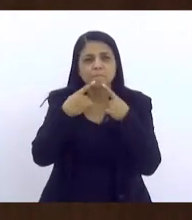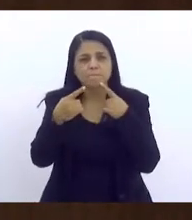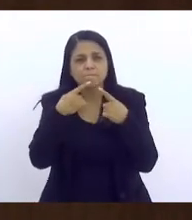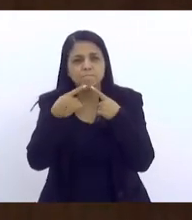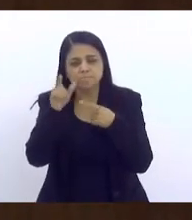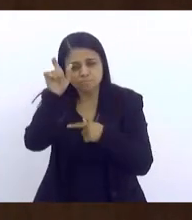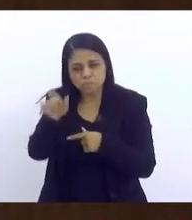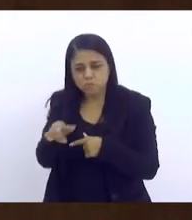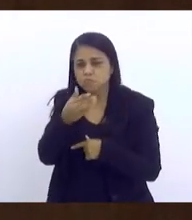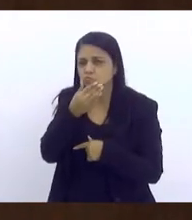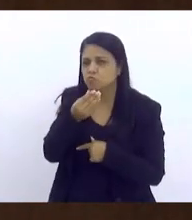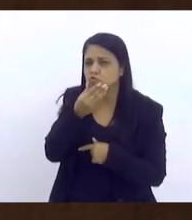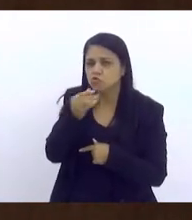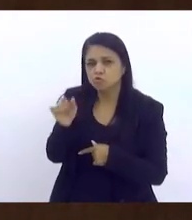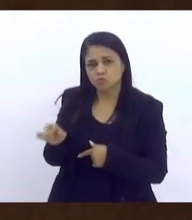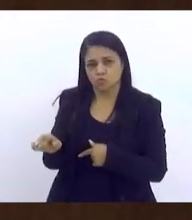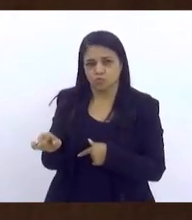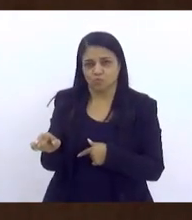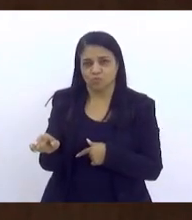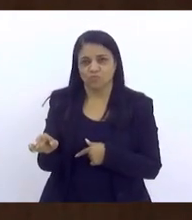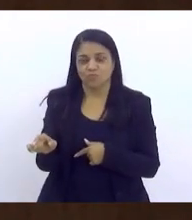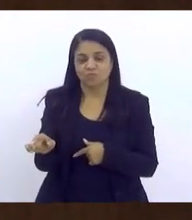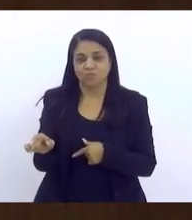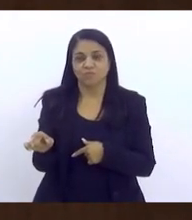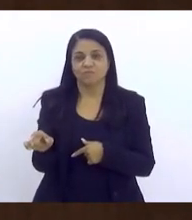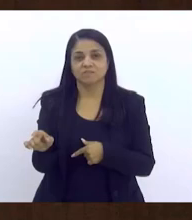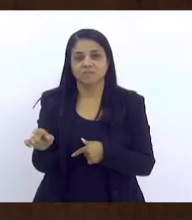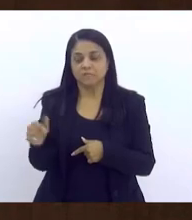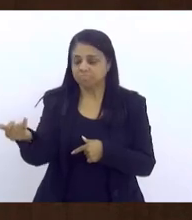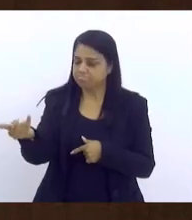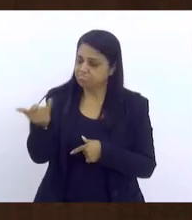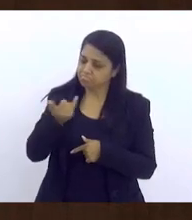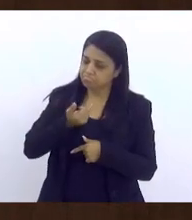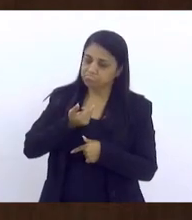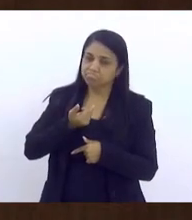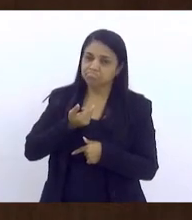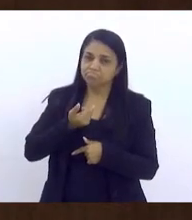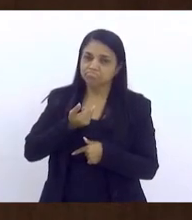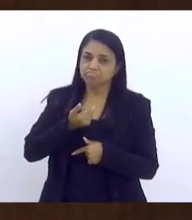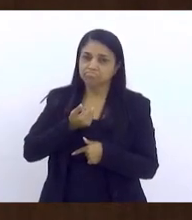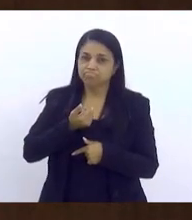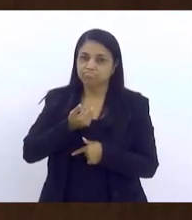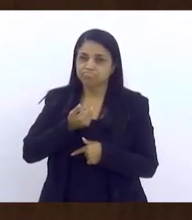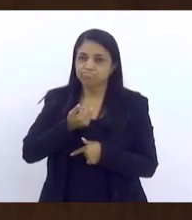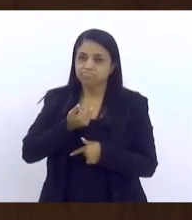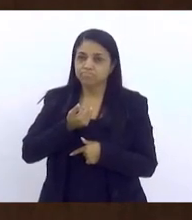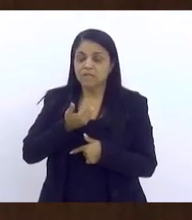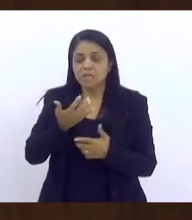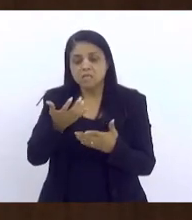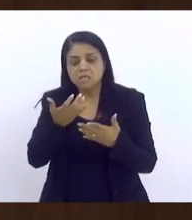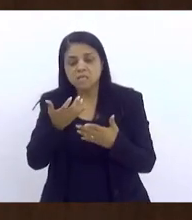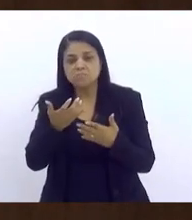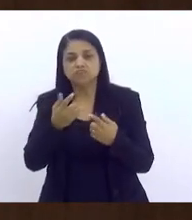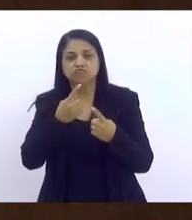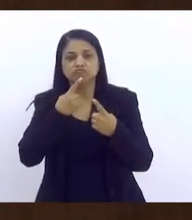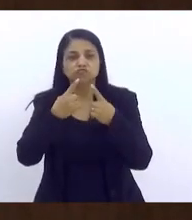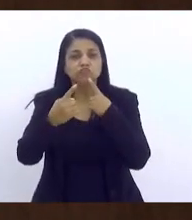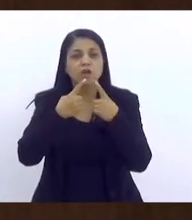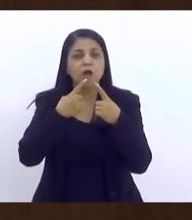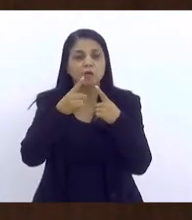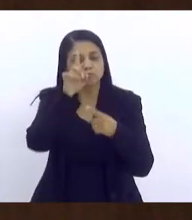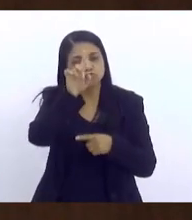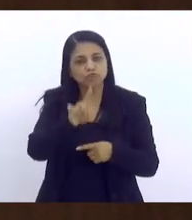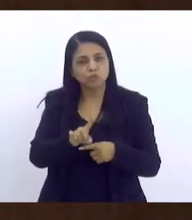rapazinho que ele falou para mim que eles não tinham, que eles queriam ter mais diálogo com o diretor.